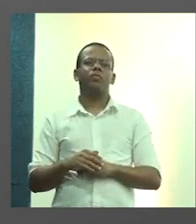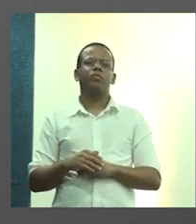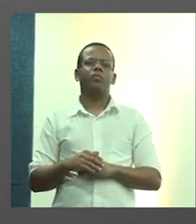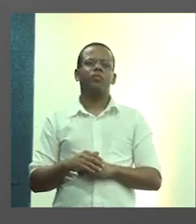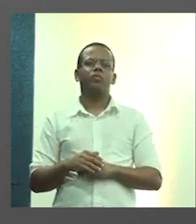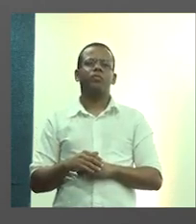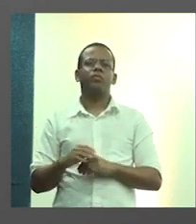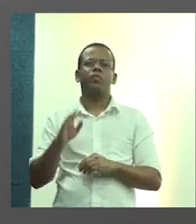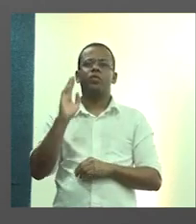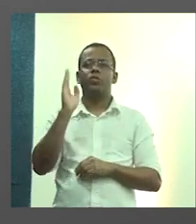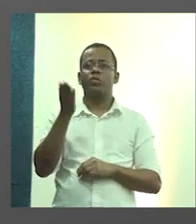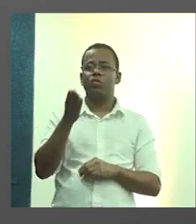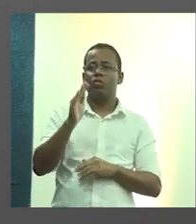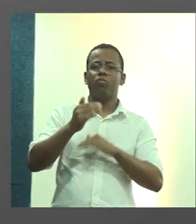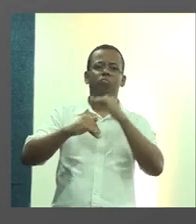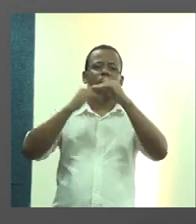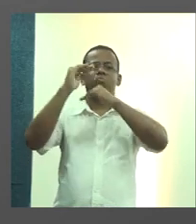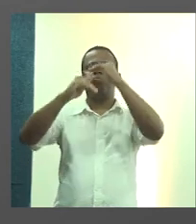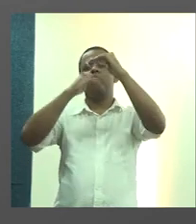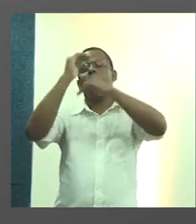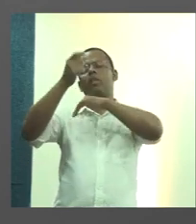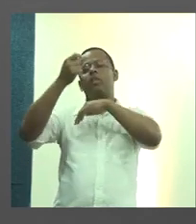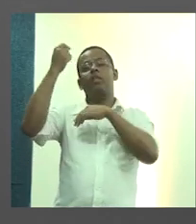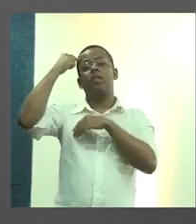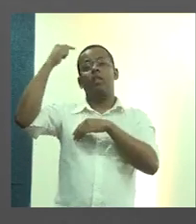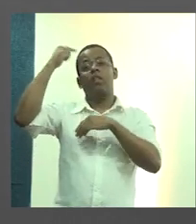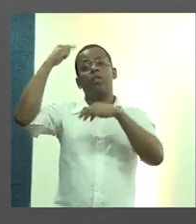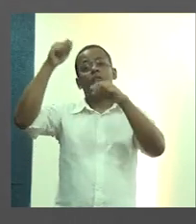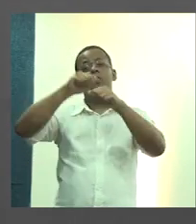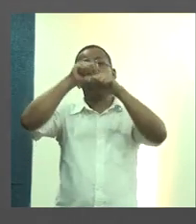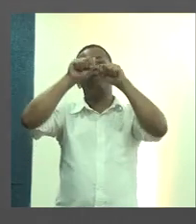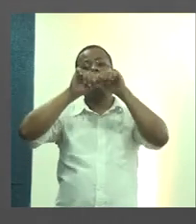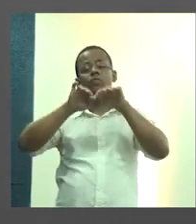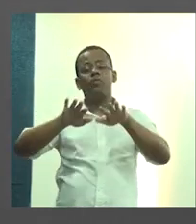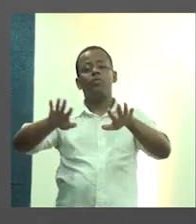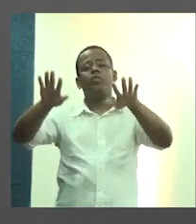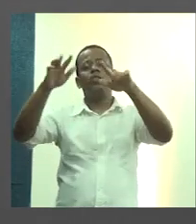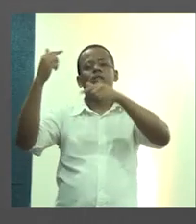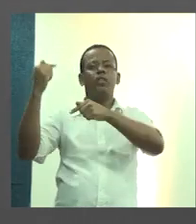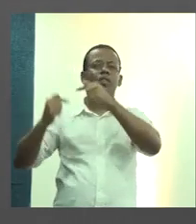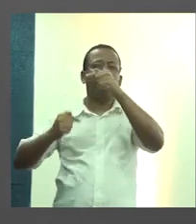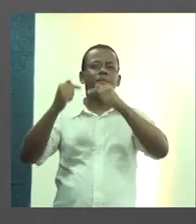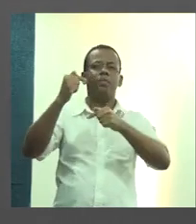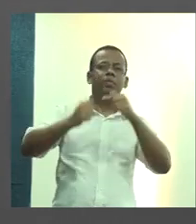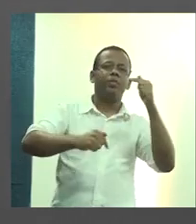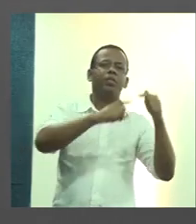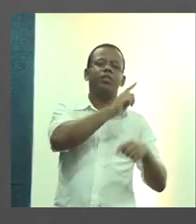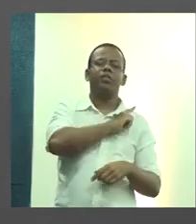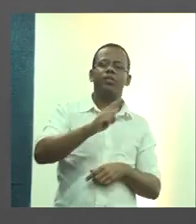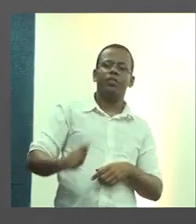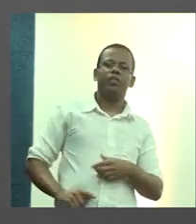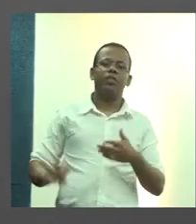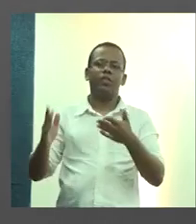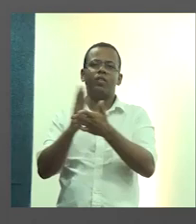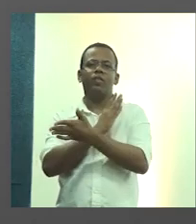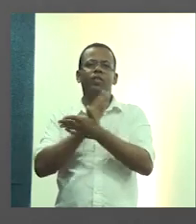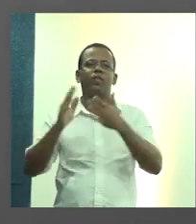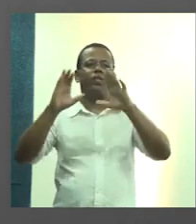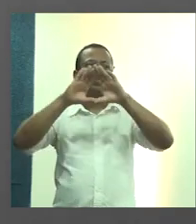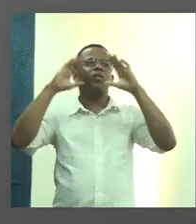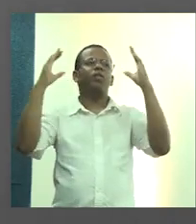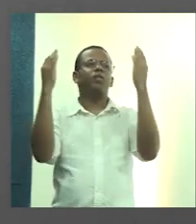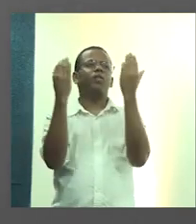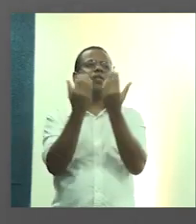e isso já se espalhou dentro dessa ideia que tem sido trabalhada aqui de política pública. Alguns convênios já foram